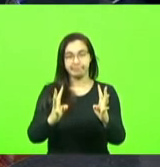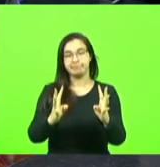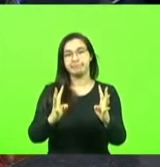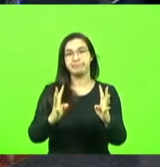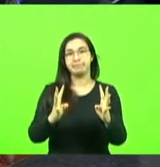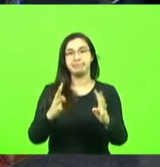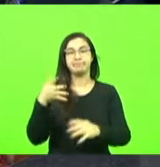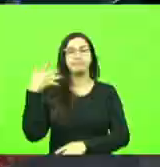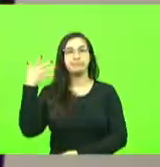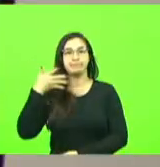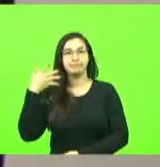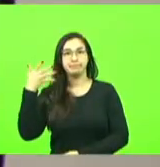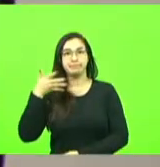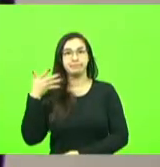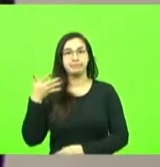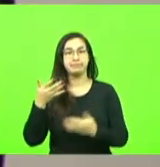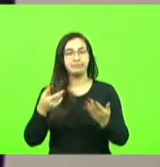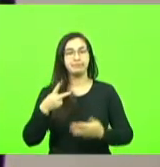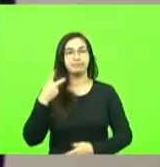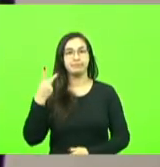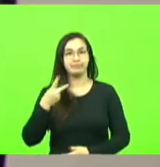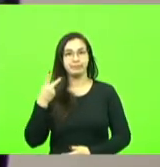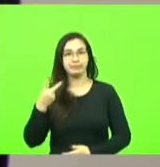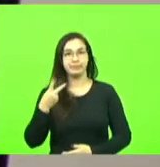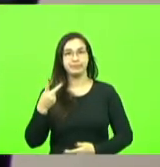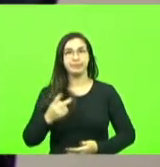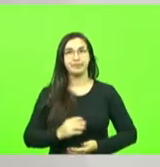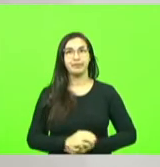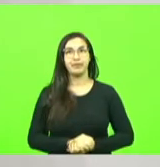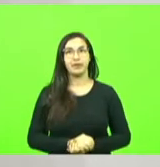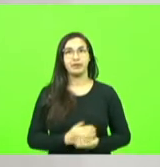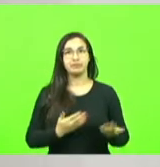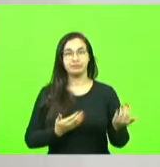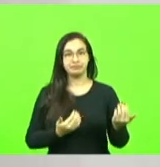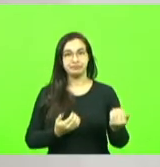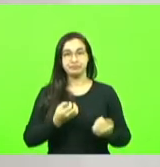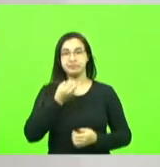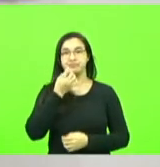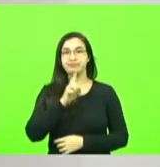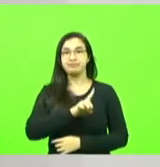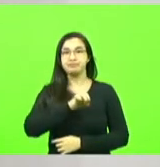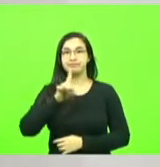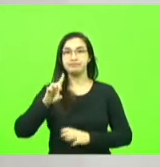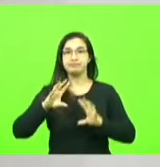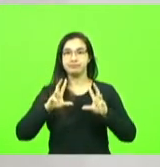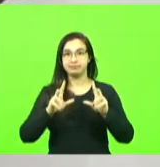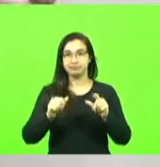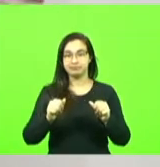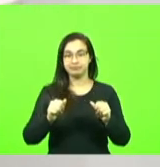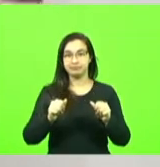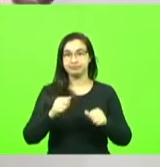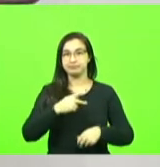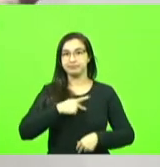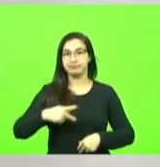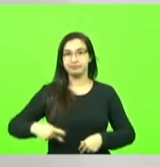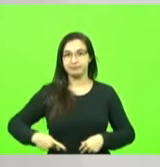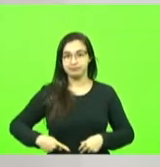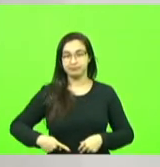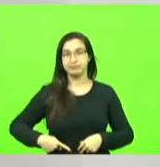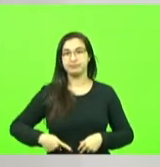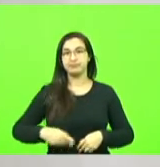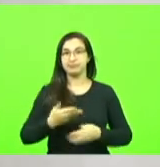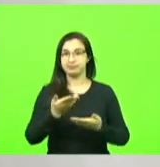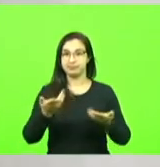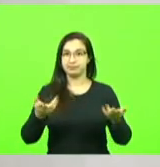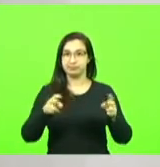discurso desse grande vereador Mirim bom dia a todos excelentíssimo presidente membros da mesa